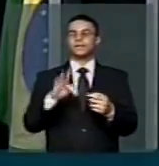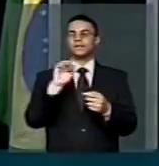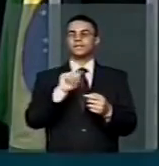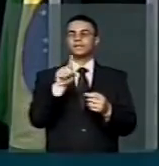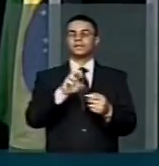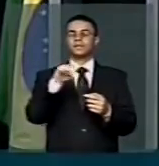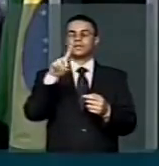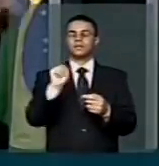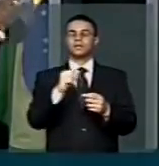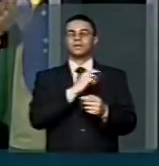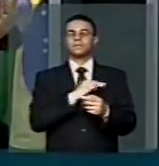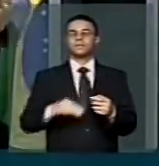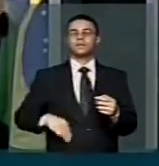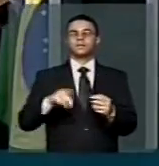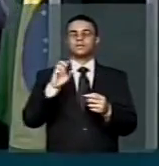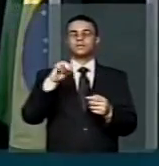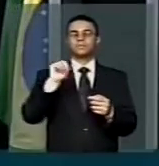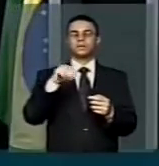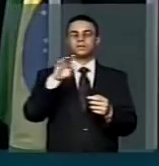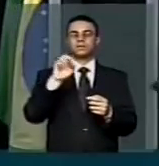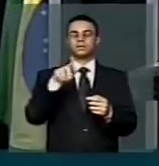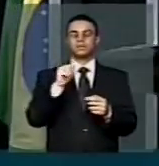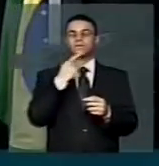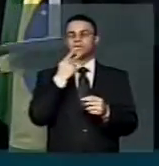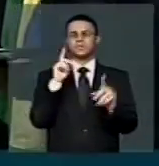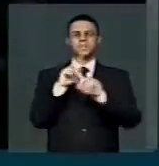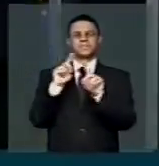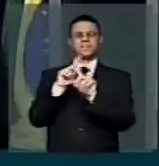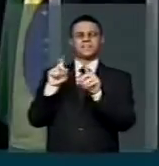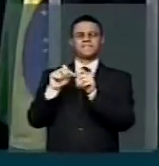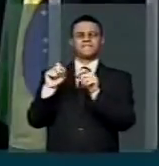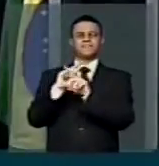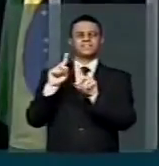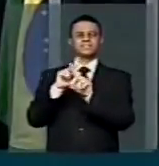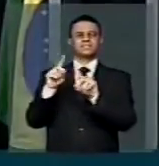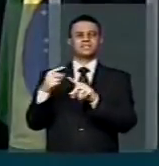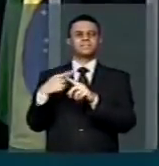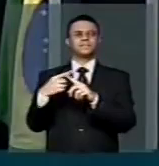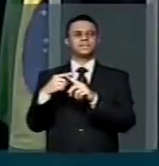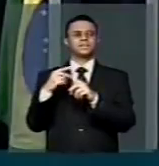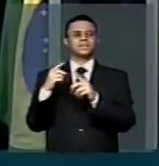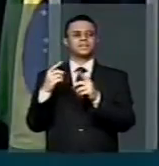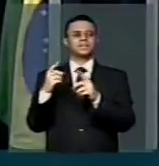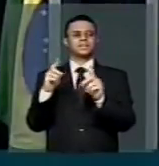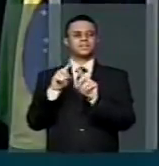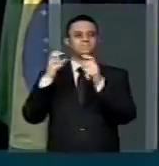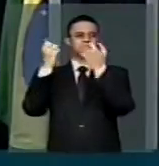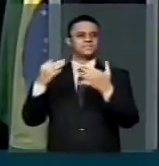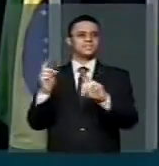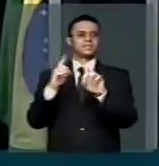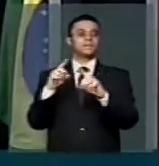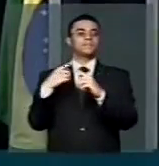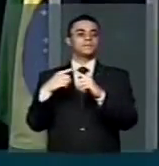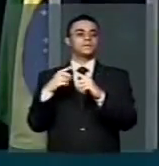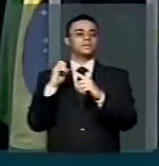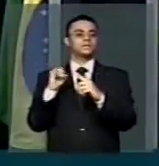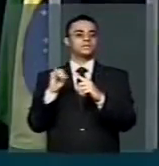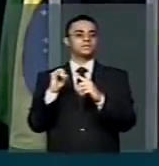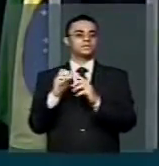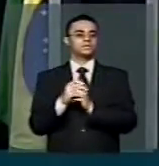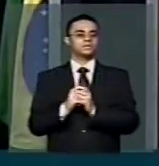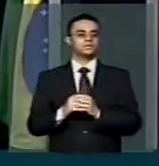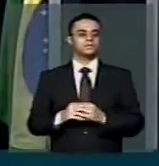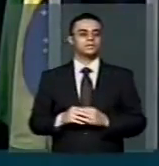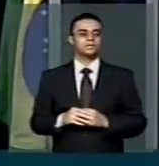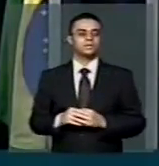Resportagem, o senhor ministro Mândega diz, não, não faz não, não faz a campanha publicitária, não esclarece não. Senhor